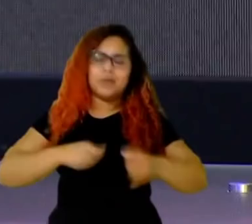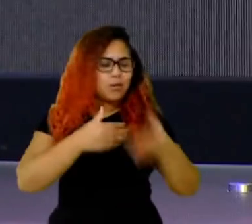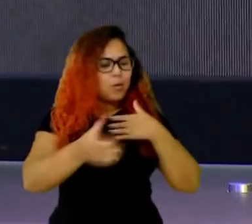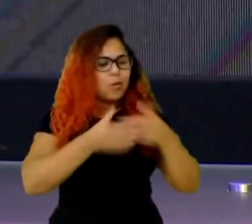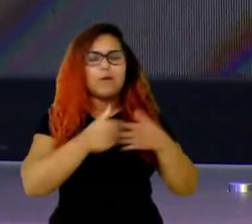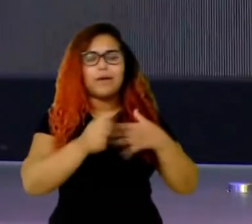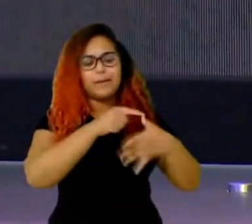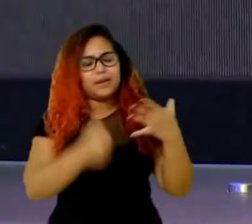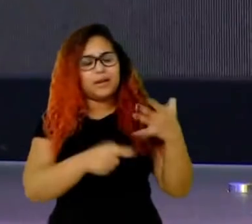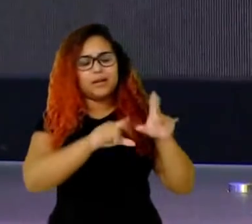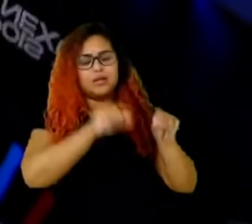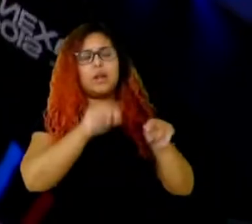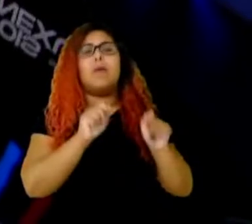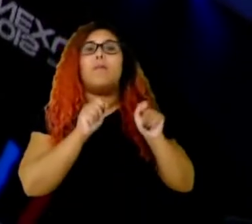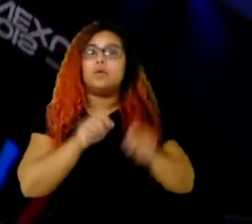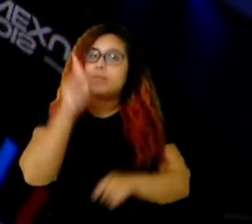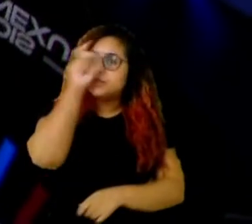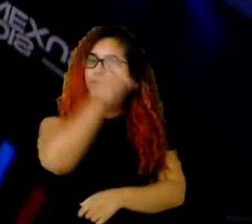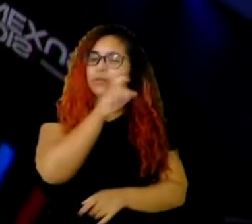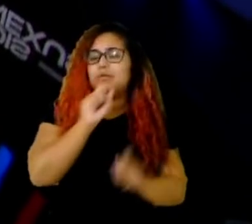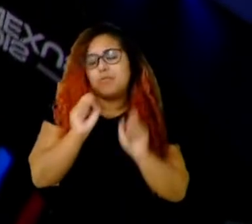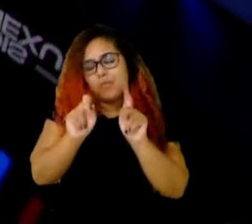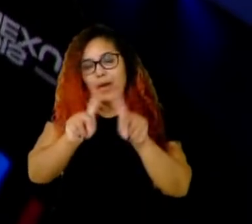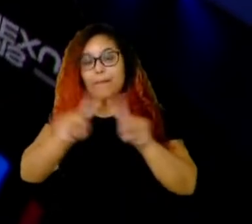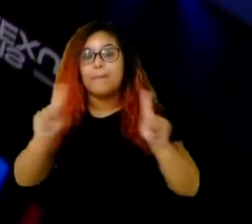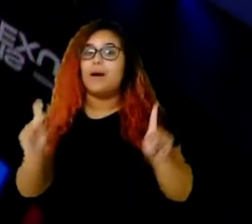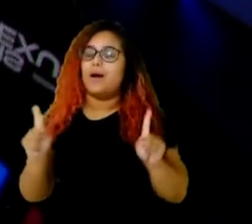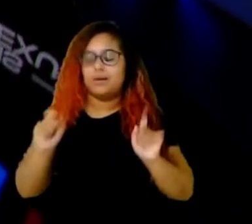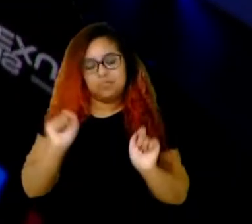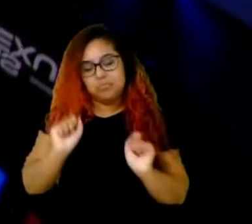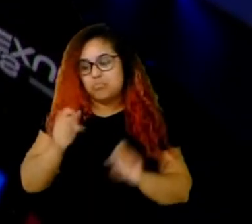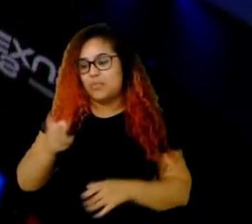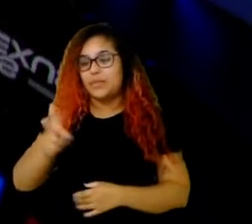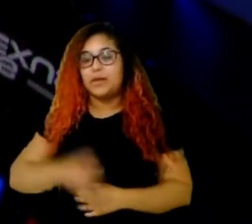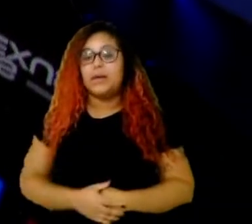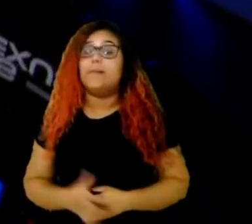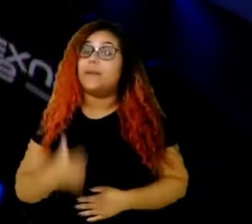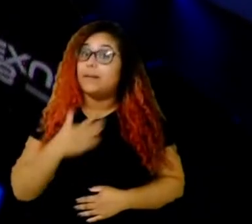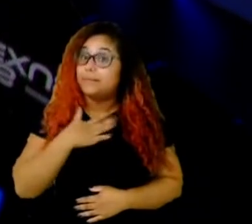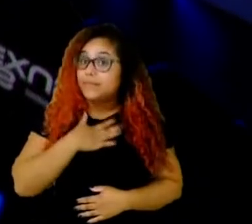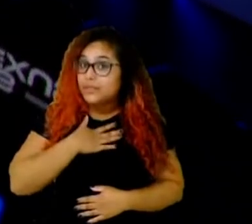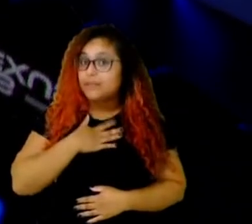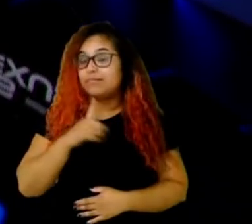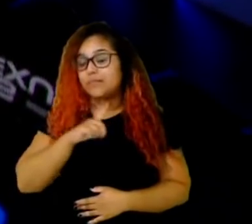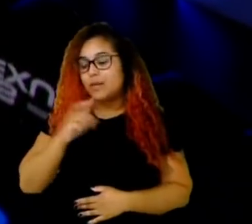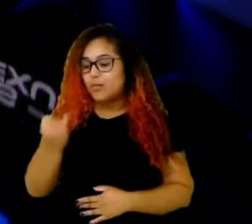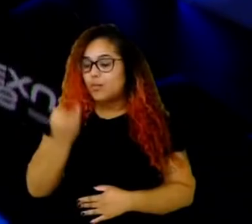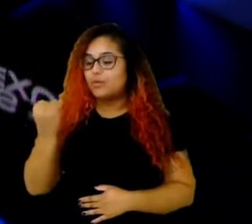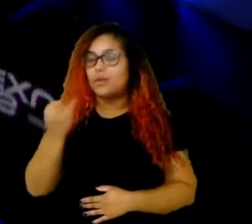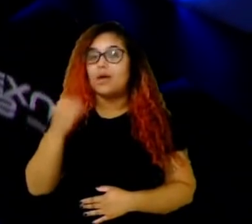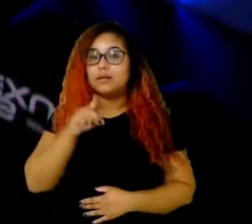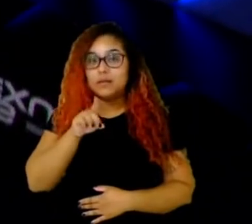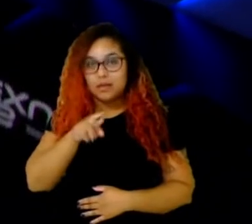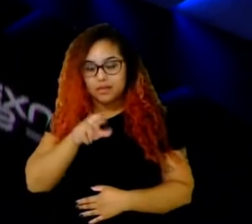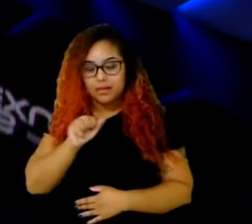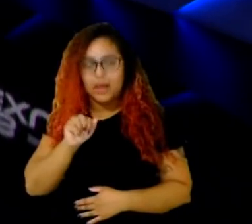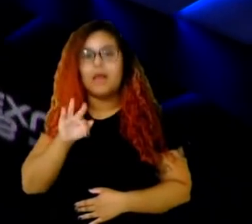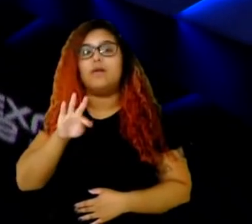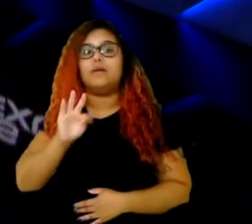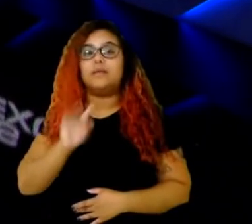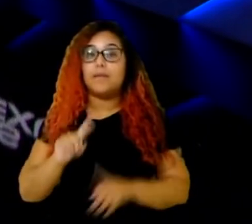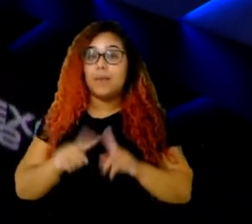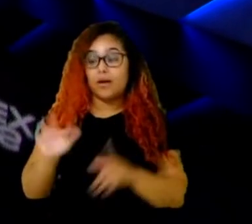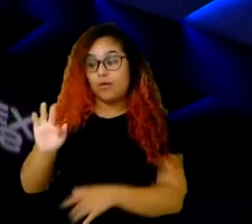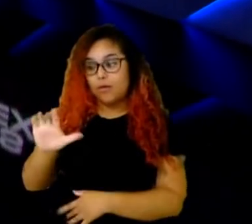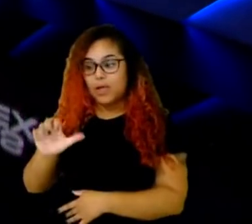dá. Assim, pra mim, teve sim o fator draft. Só que o Flamengo, pra mim, ele é um time que eu não espero muito dele no primeiro